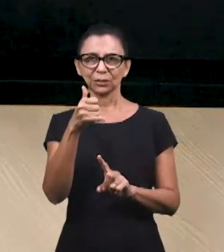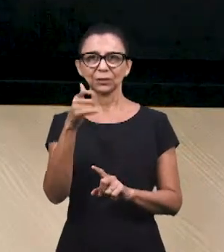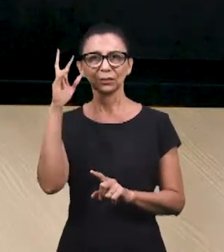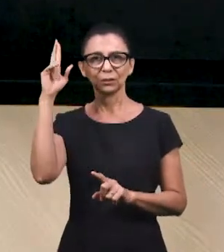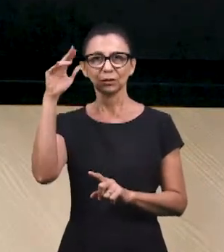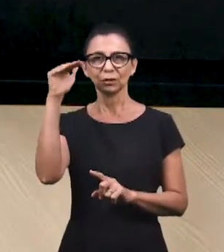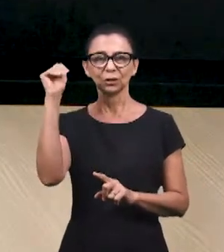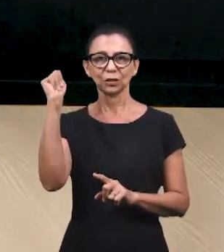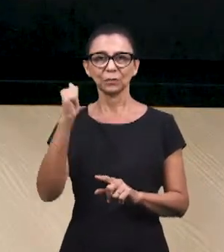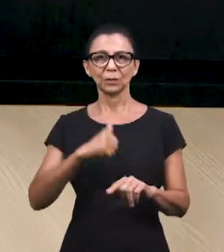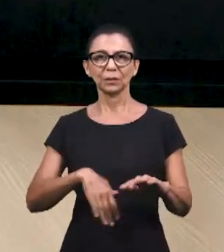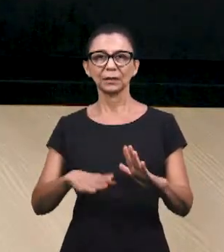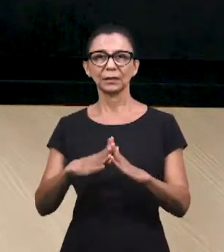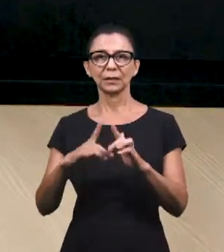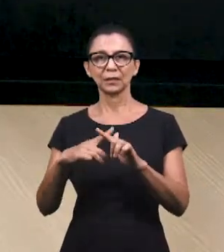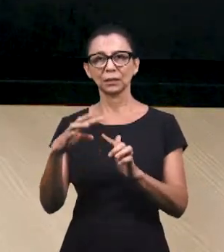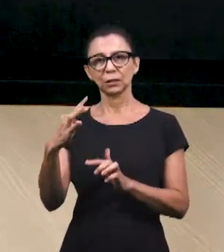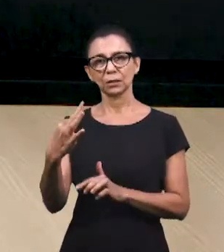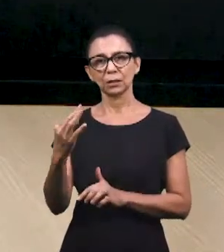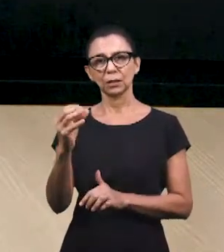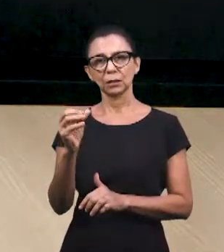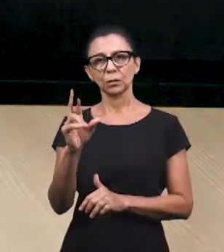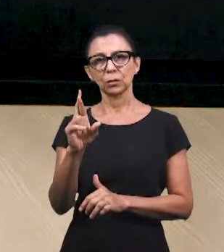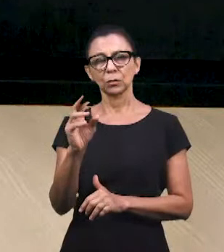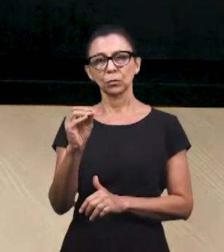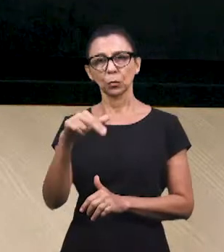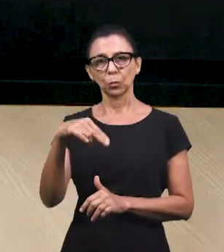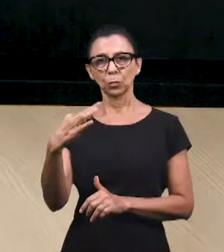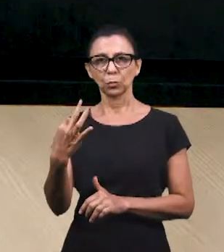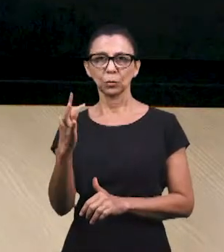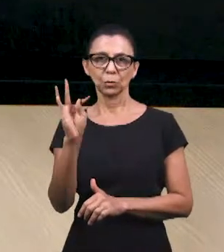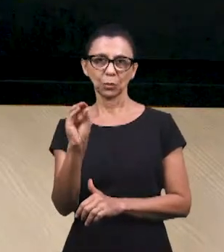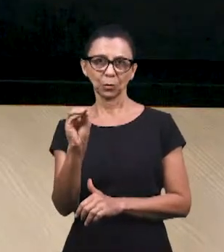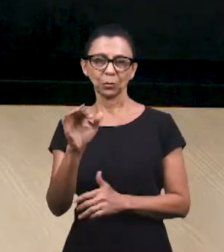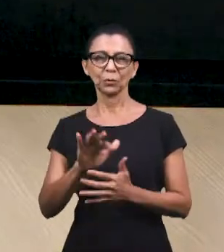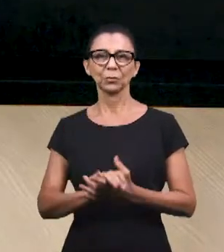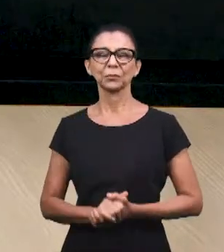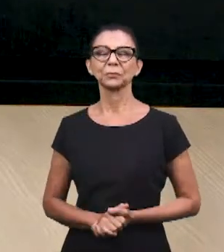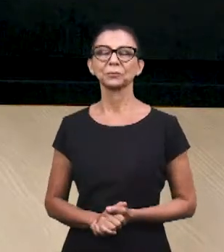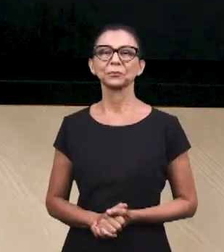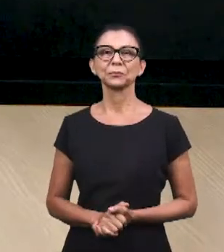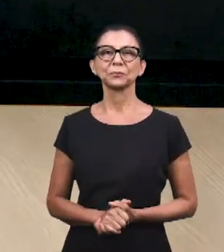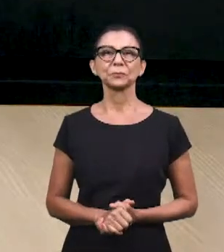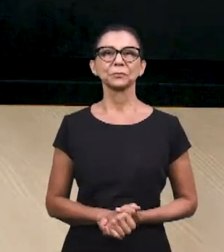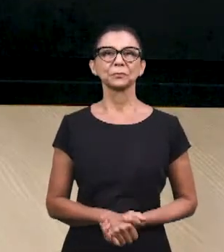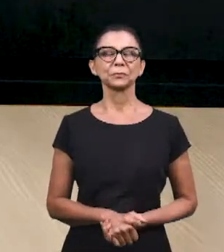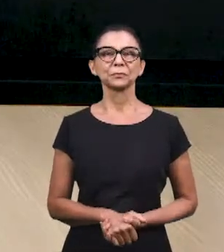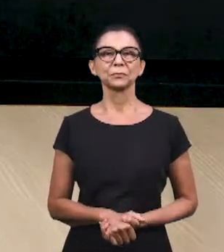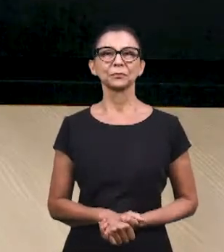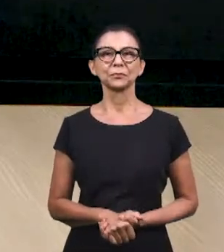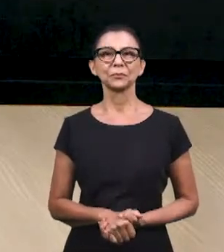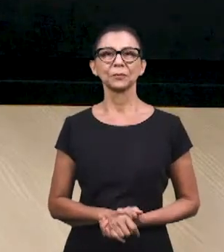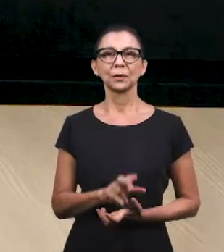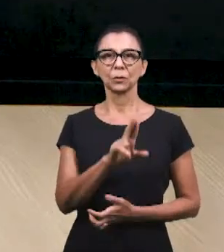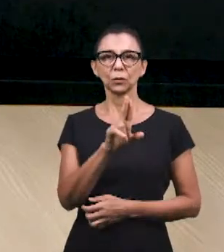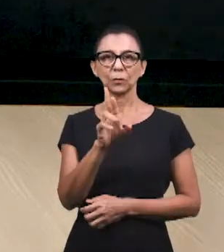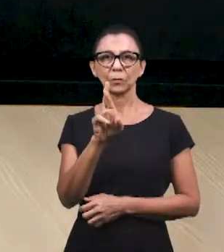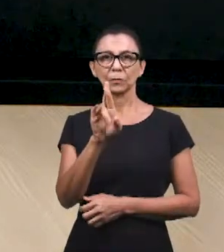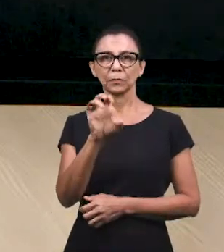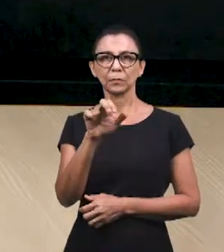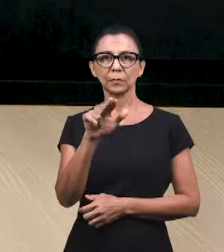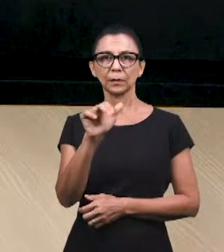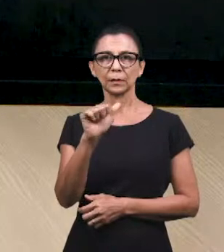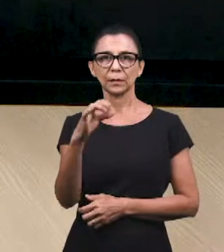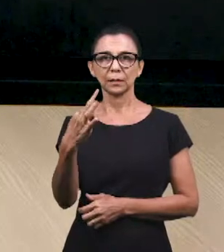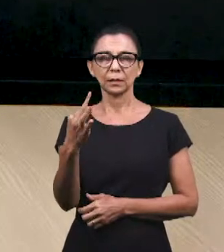lá na nossa igreja em Toronto, o nosso querido irmão, o Renato Roth. Renato Roth tem sido um excelente participante na Escola